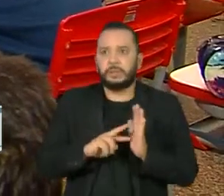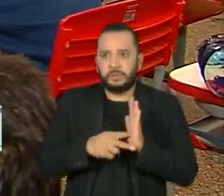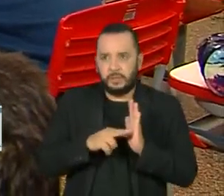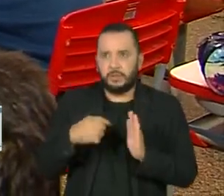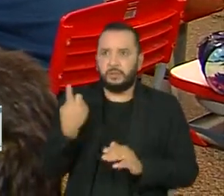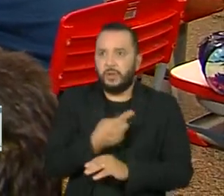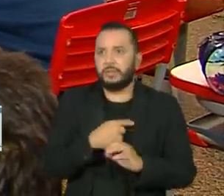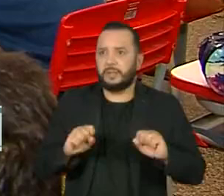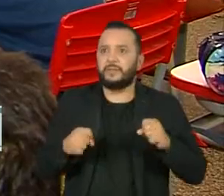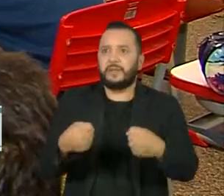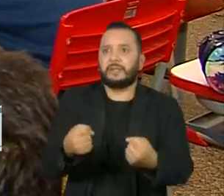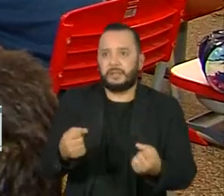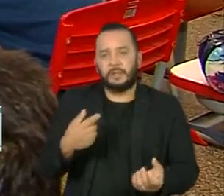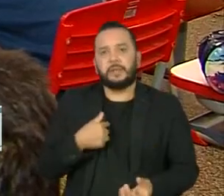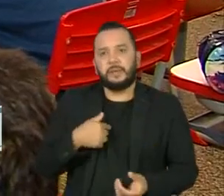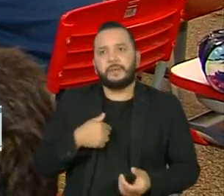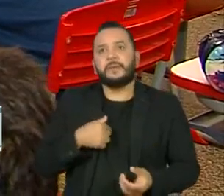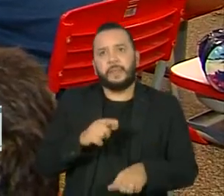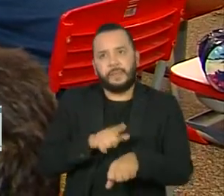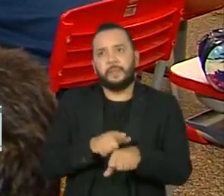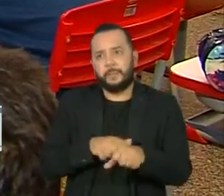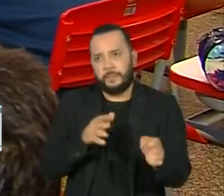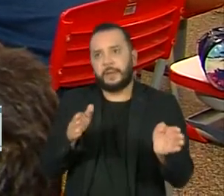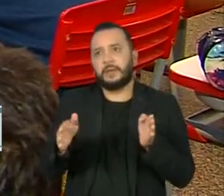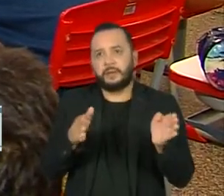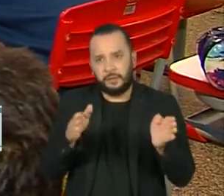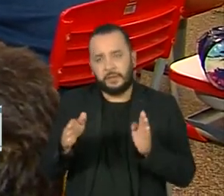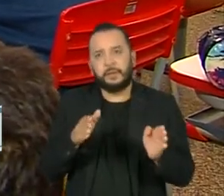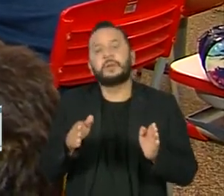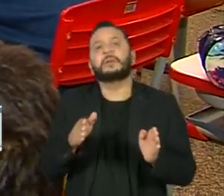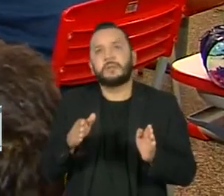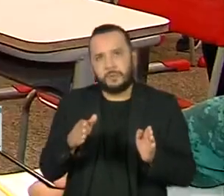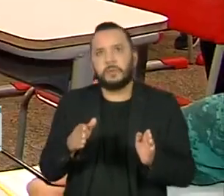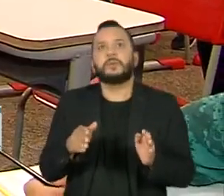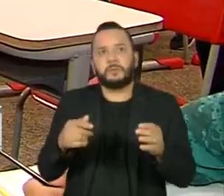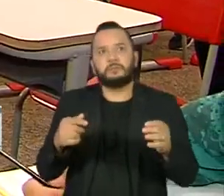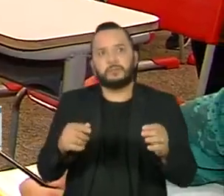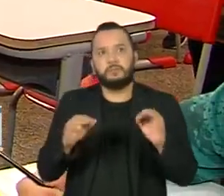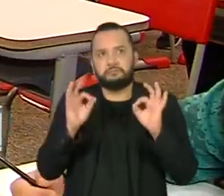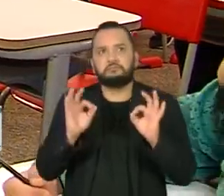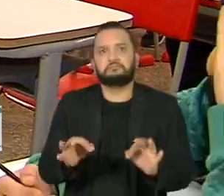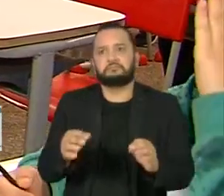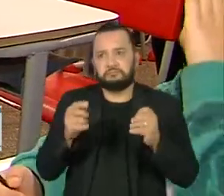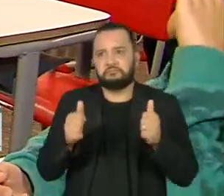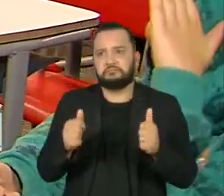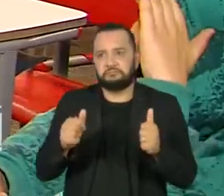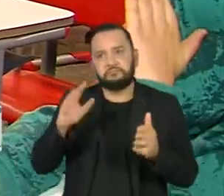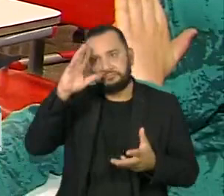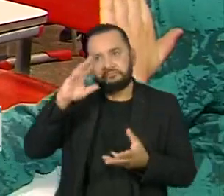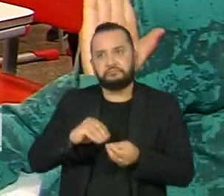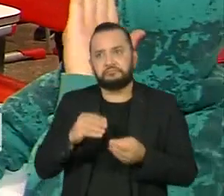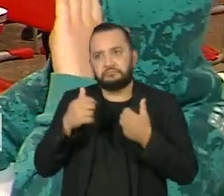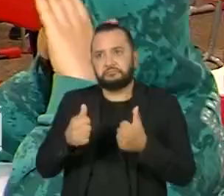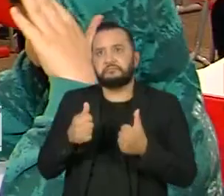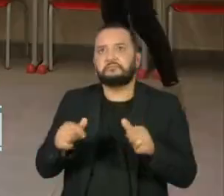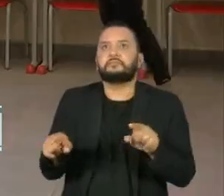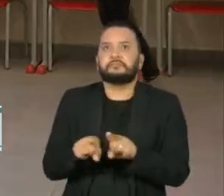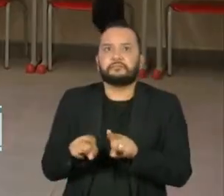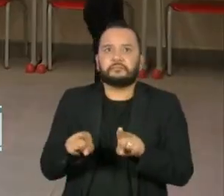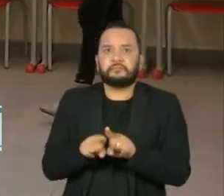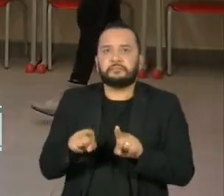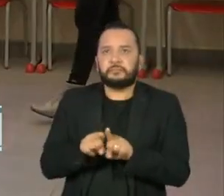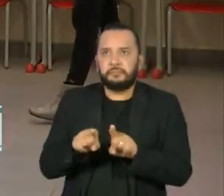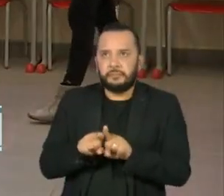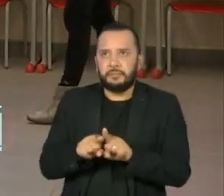defender. Nós entendemos que o tempo de serviço tem que ser recolocado. Nós entendemos também,